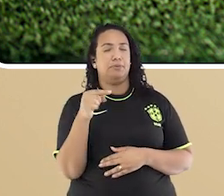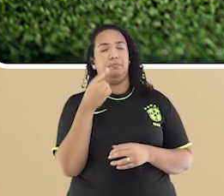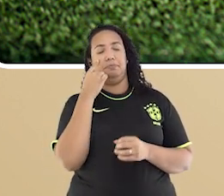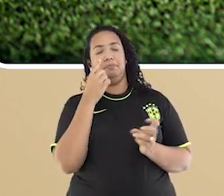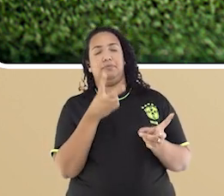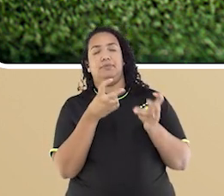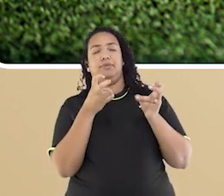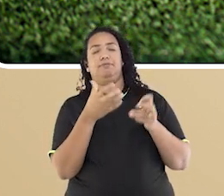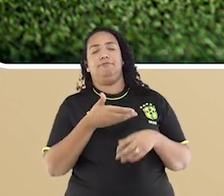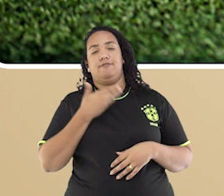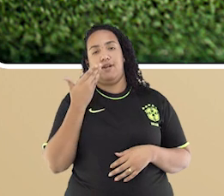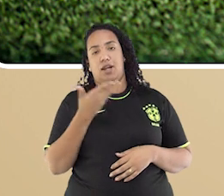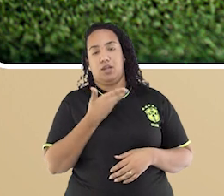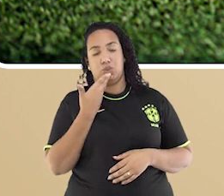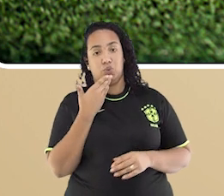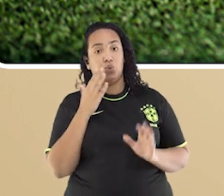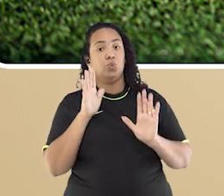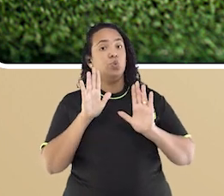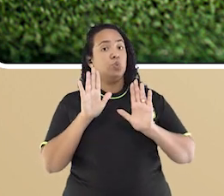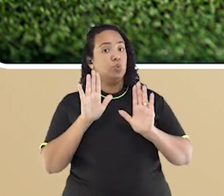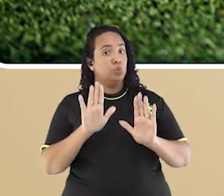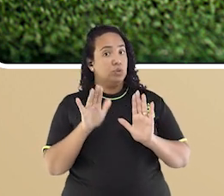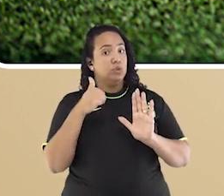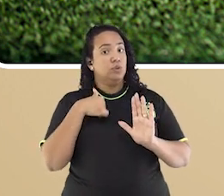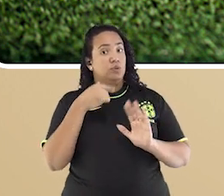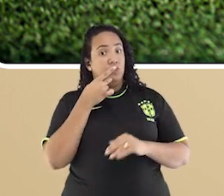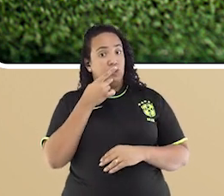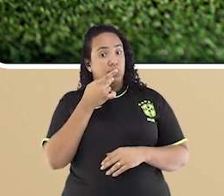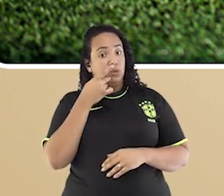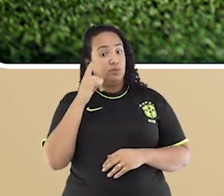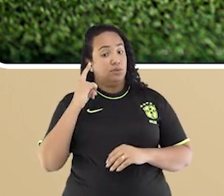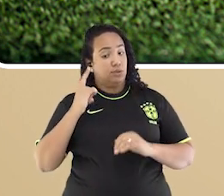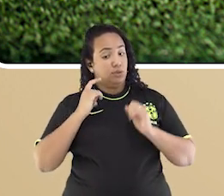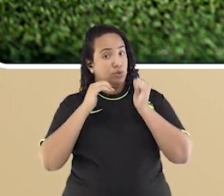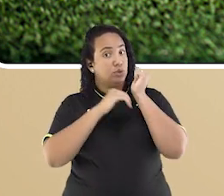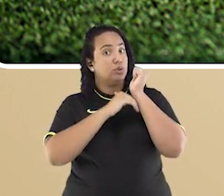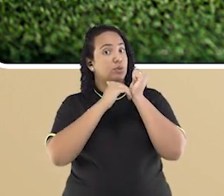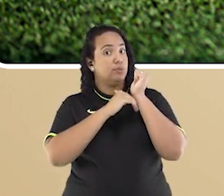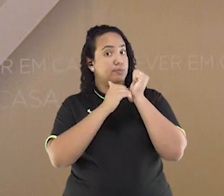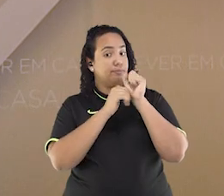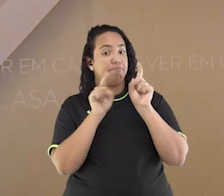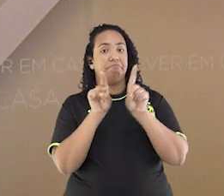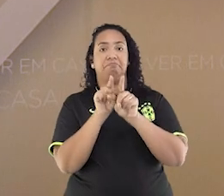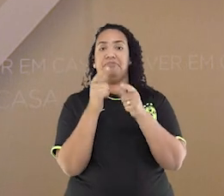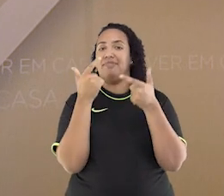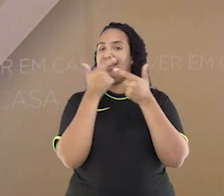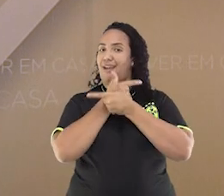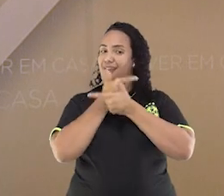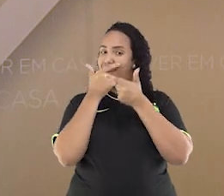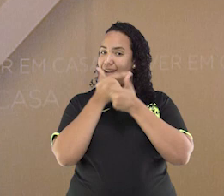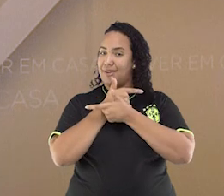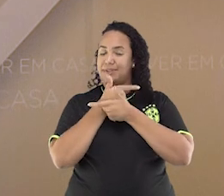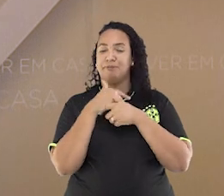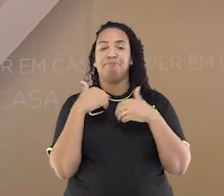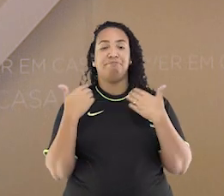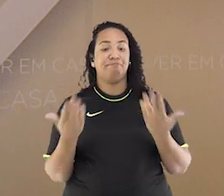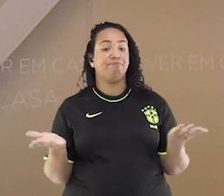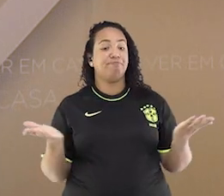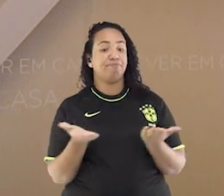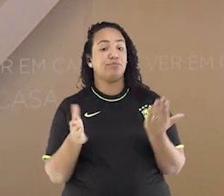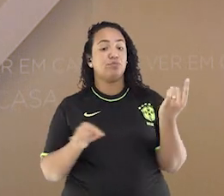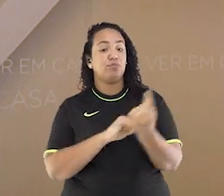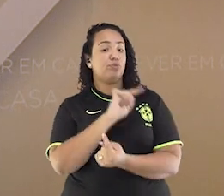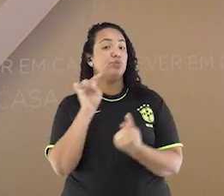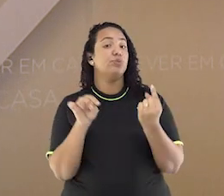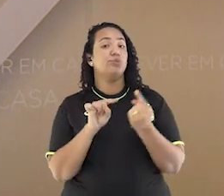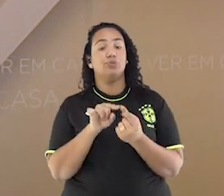não é mesmo? Mas posso garantir a vocês que teremos uma surpresa e algumas risadas. Nosso objetivo com esse treino